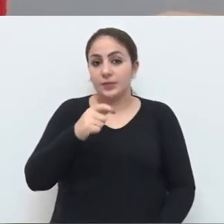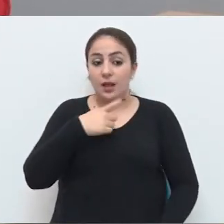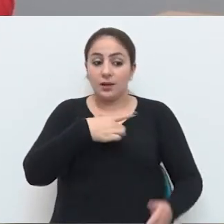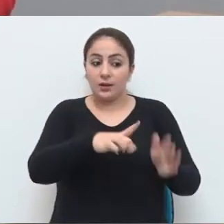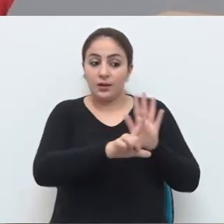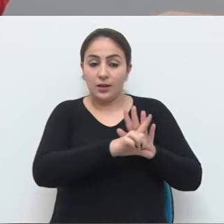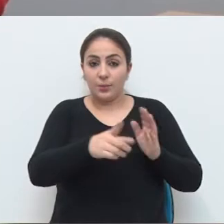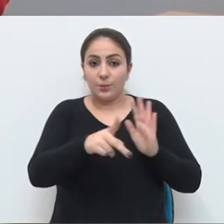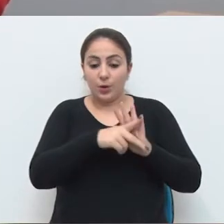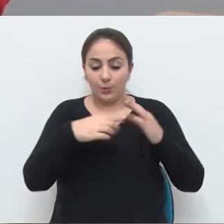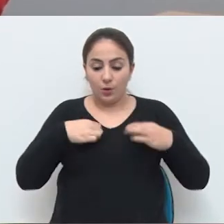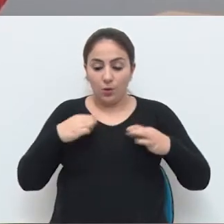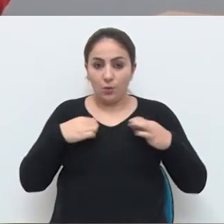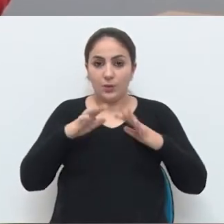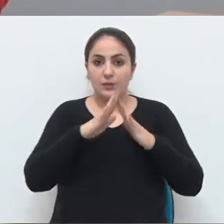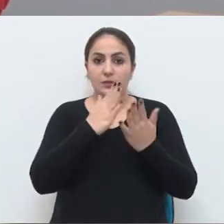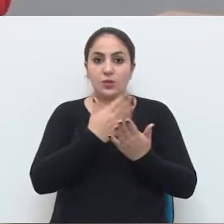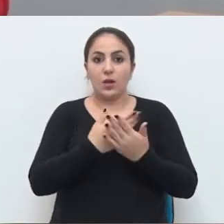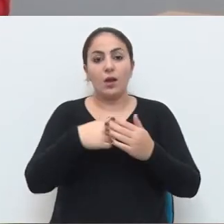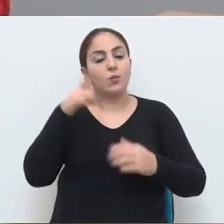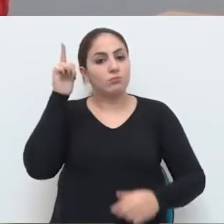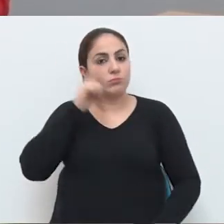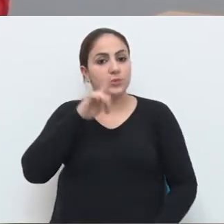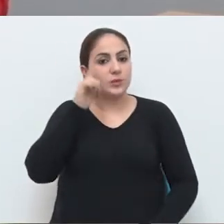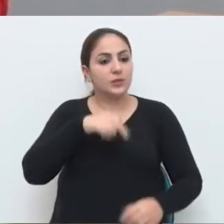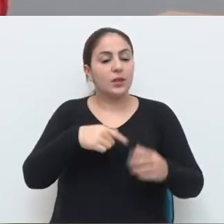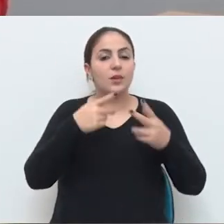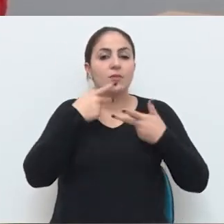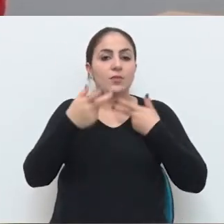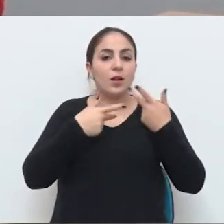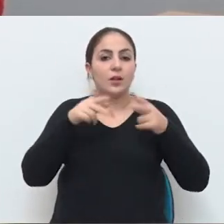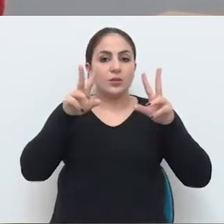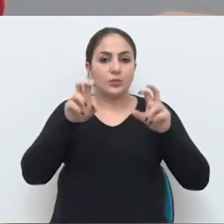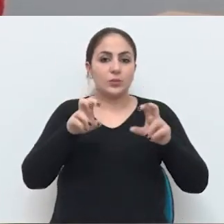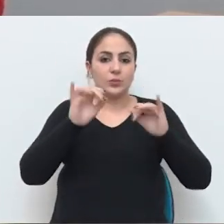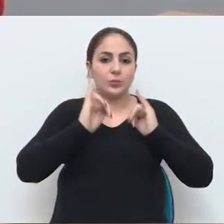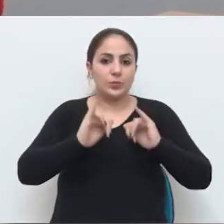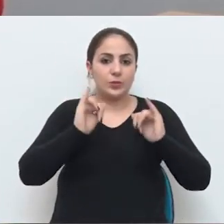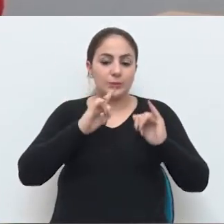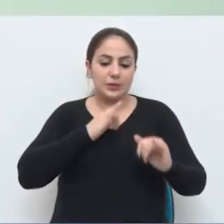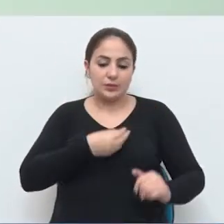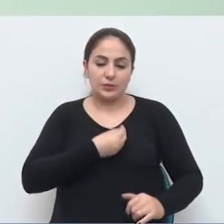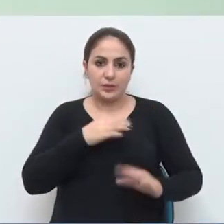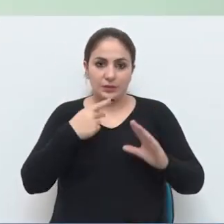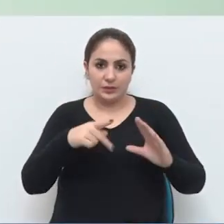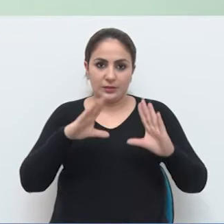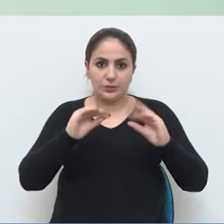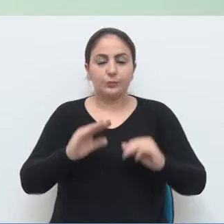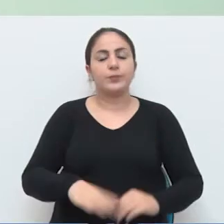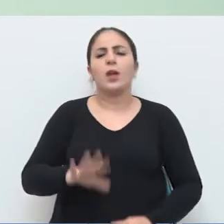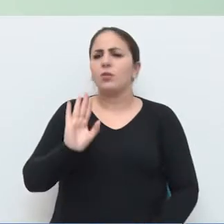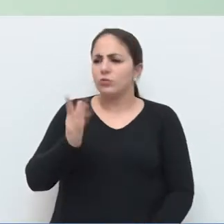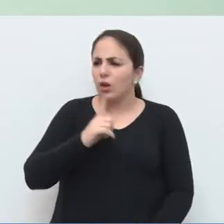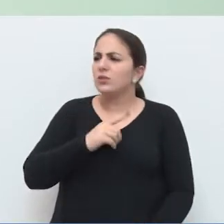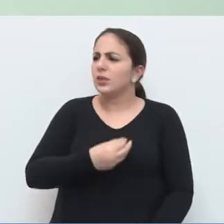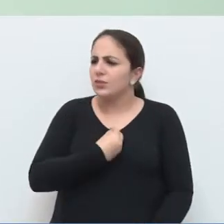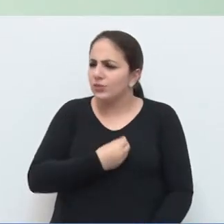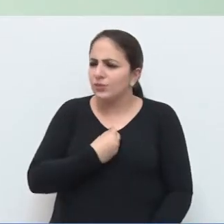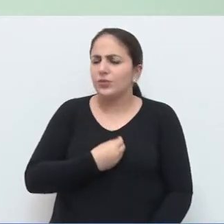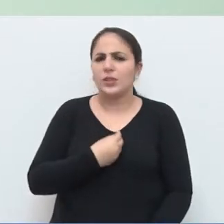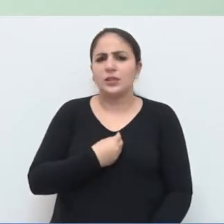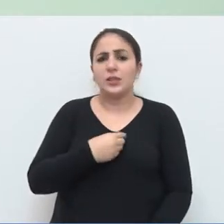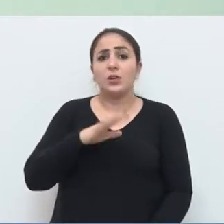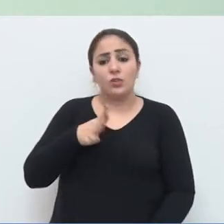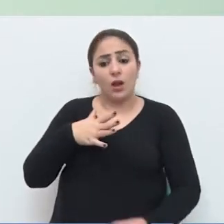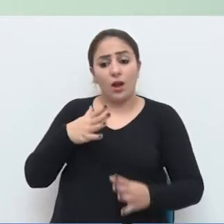escolar é uma de suas conquistas e pauta o programa que vai ao ar esta noite. O programa já existia, o uniforme